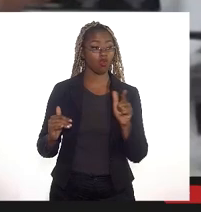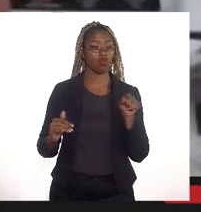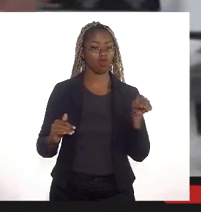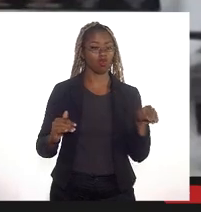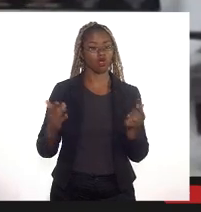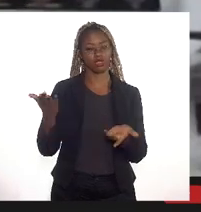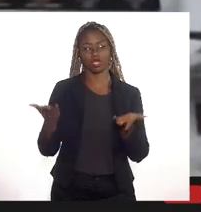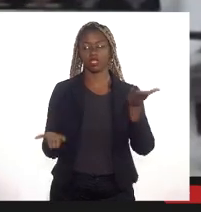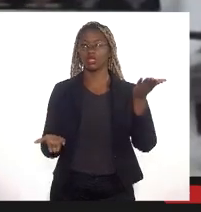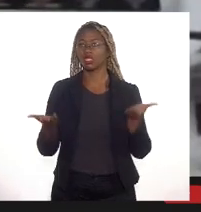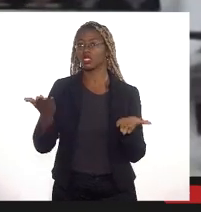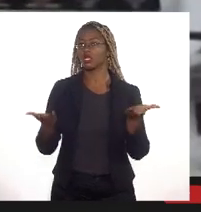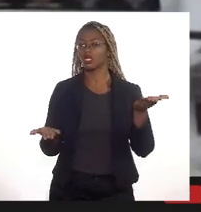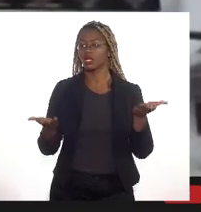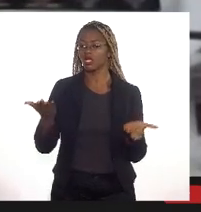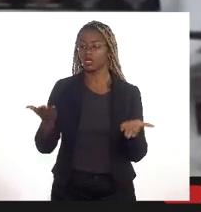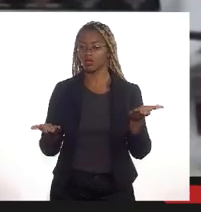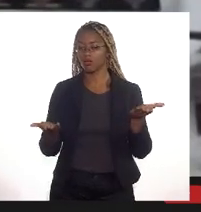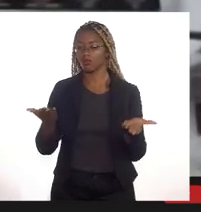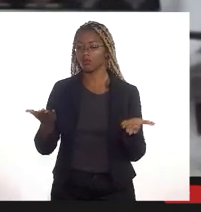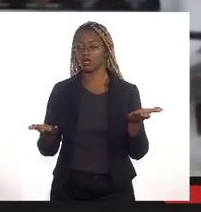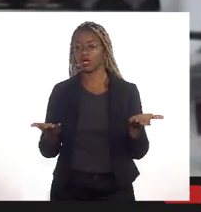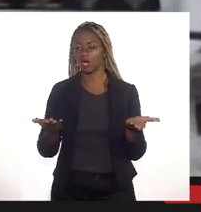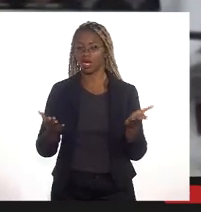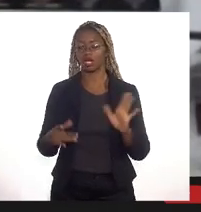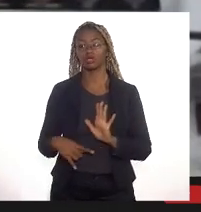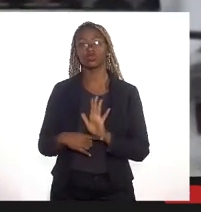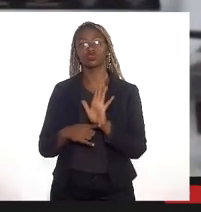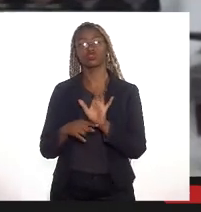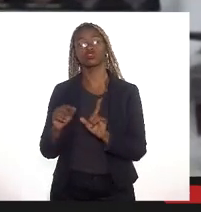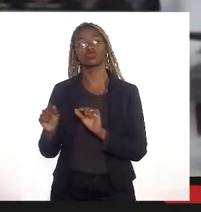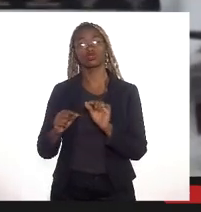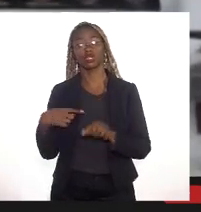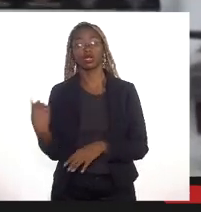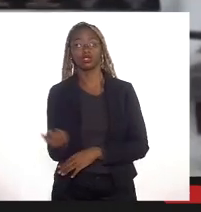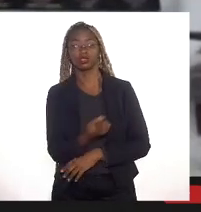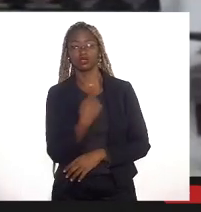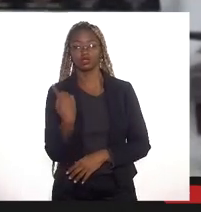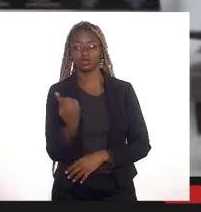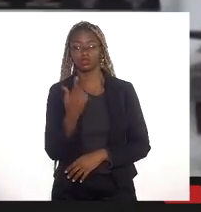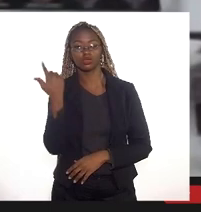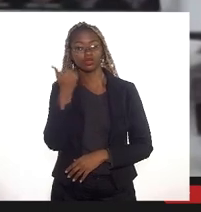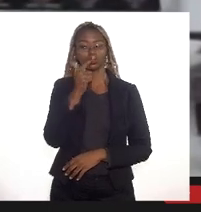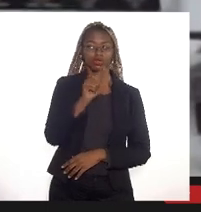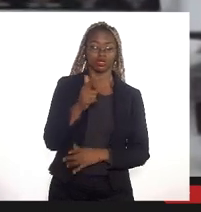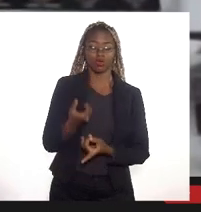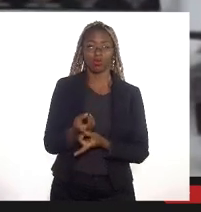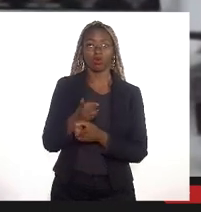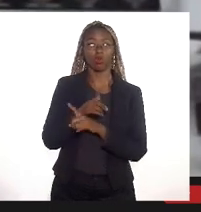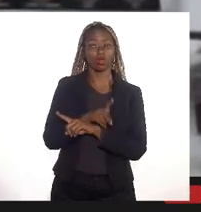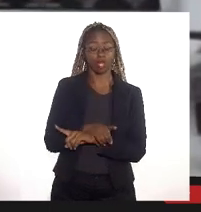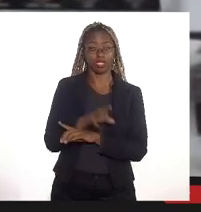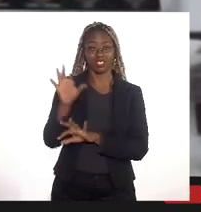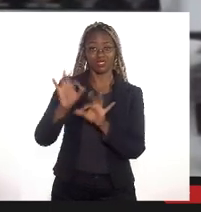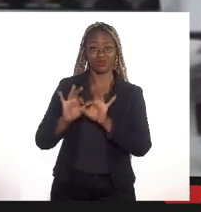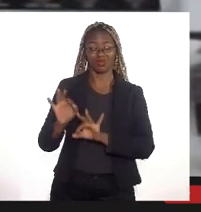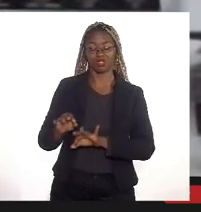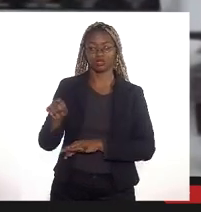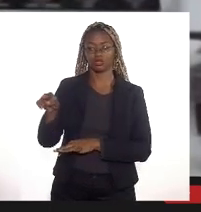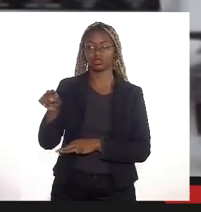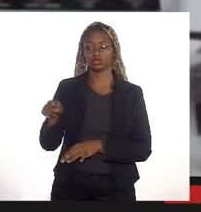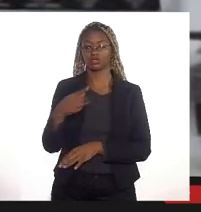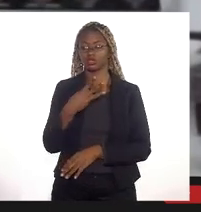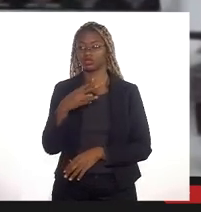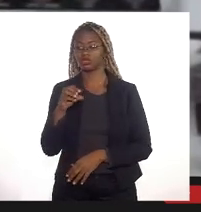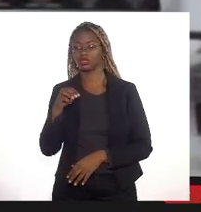equilibrar aquela região fazendo com que a gente ganhe muito pelo contrário esse projeto que é um projeto de